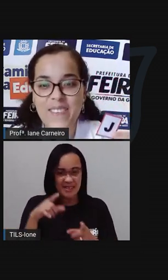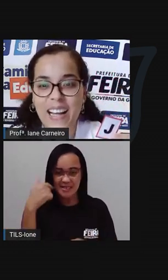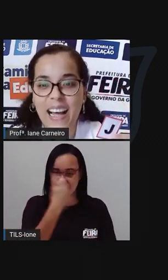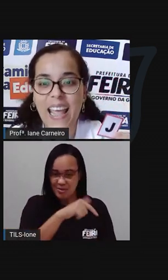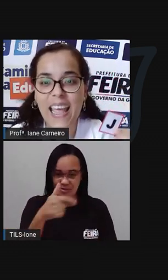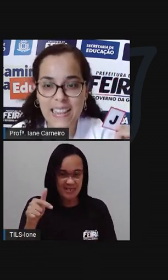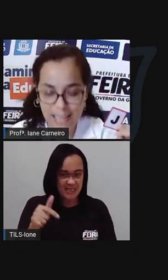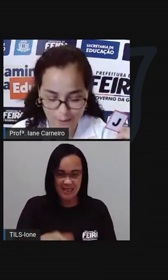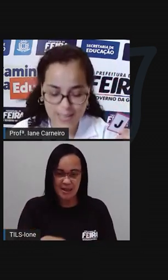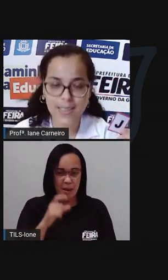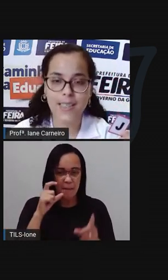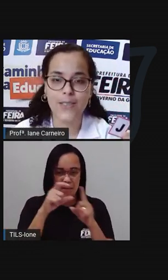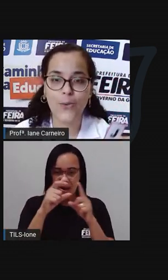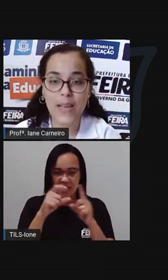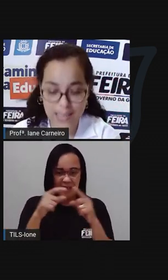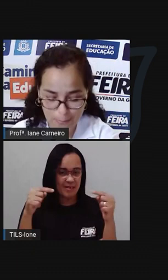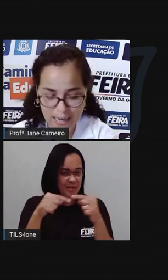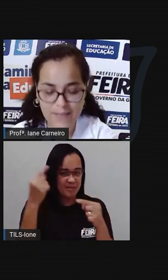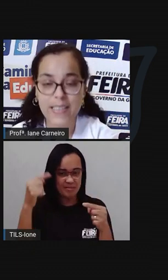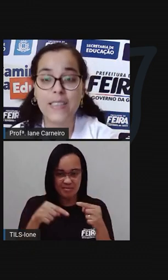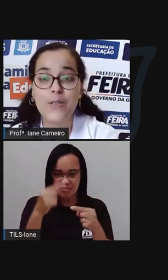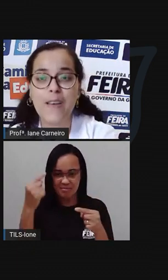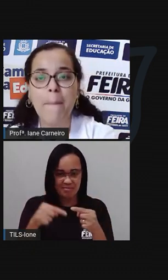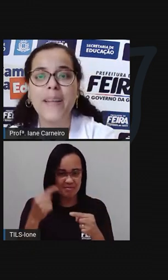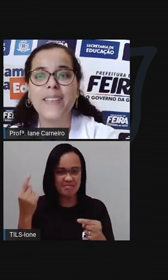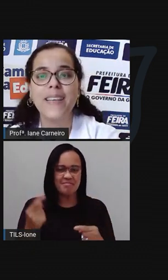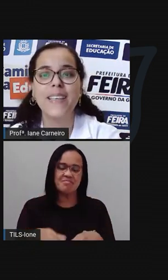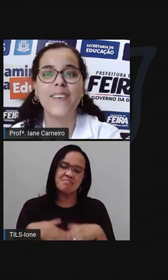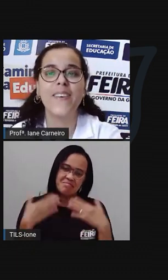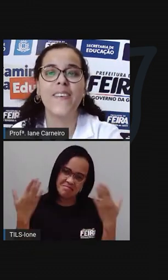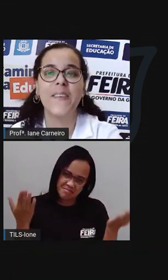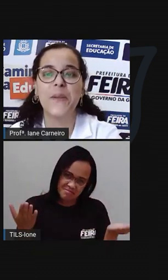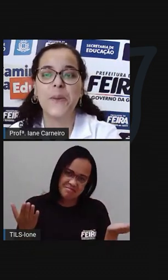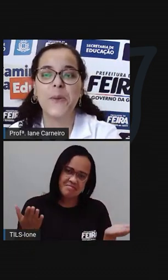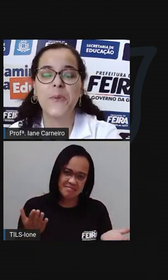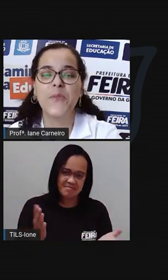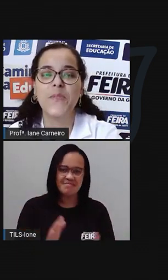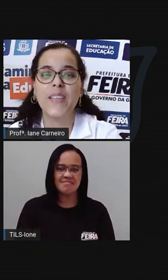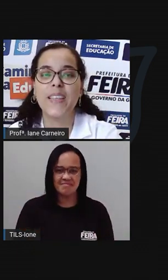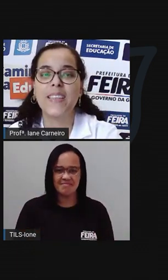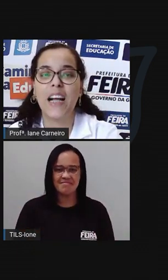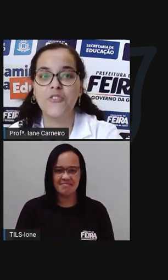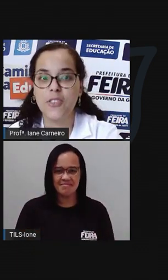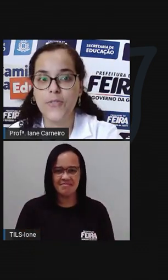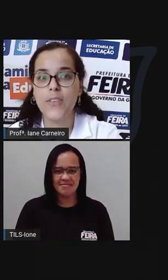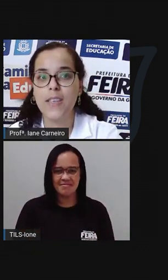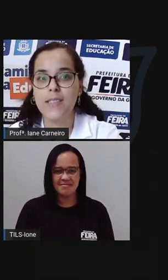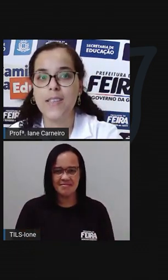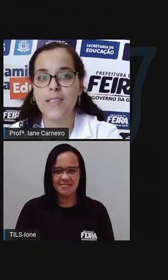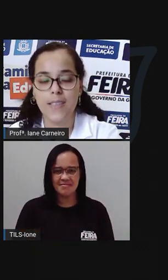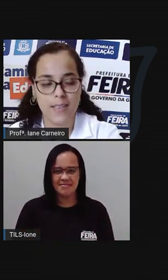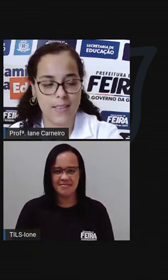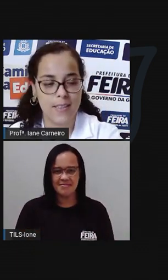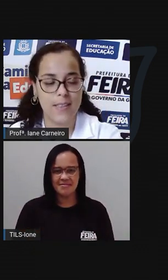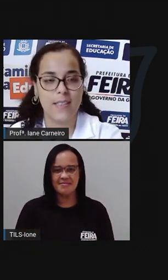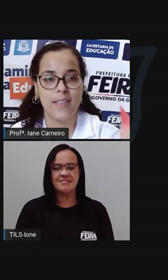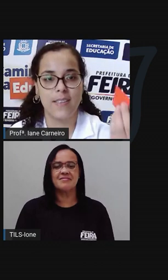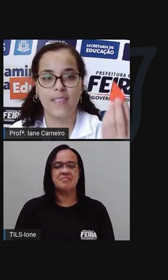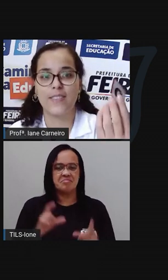palavra. Eita, quais são? Com essas palavras que estão sobrando aí, ó. Tá difícil, hein?